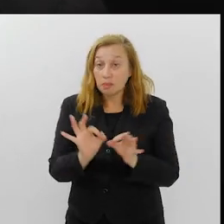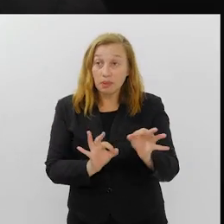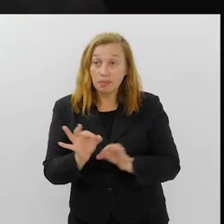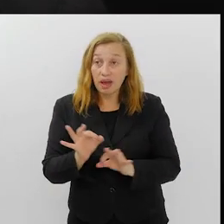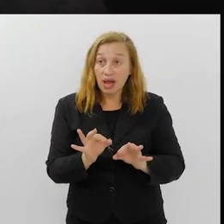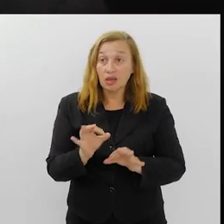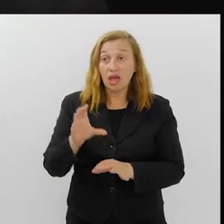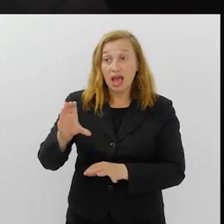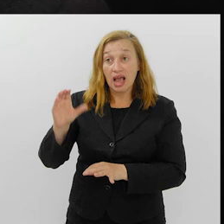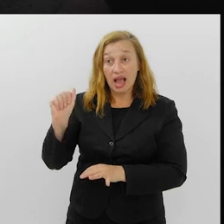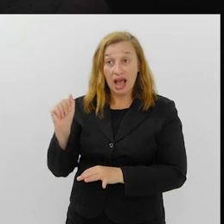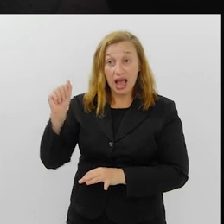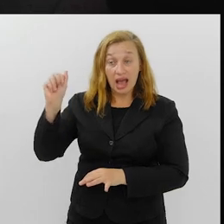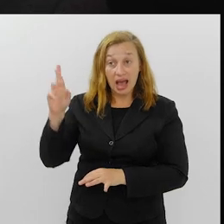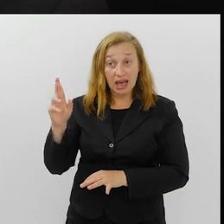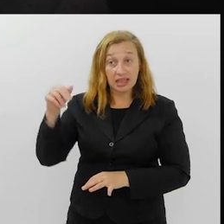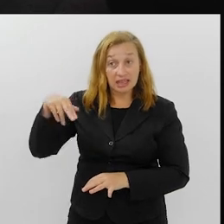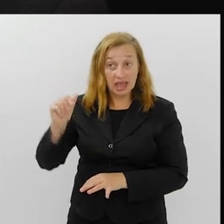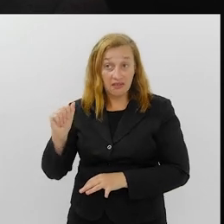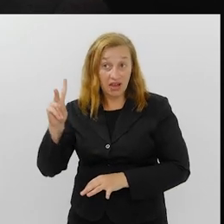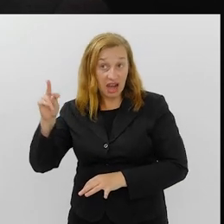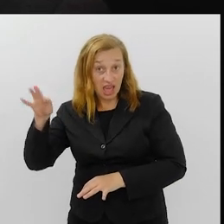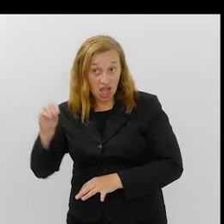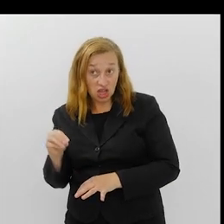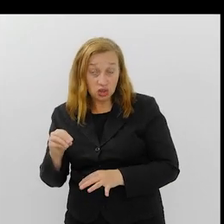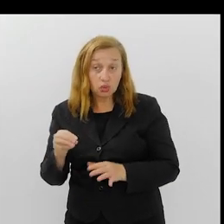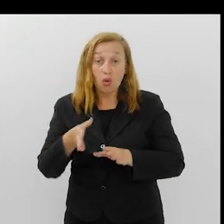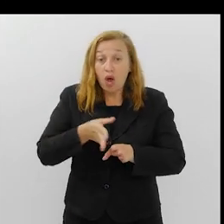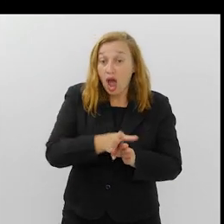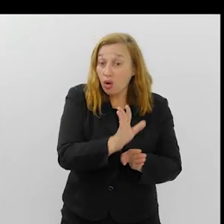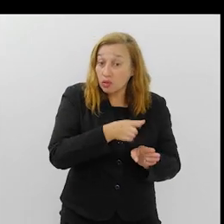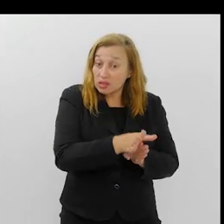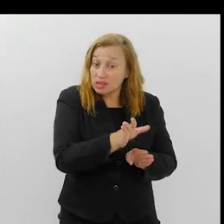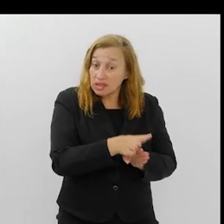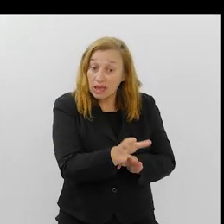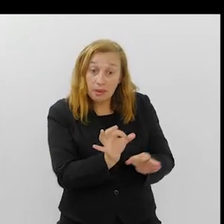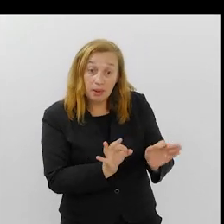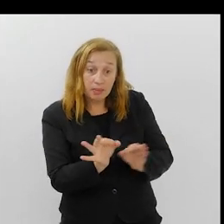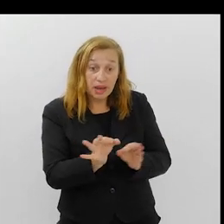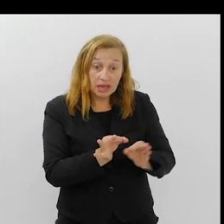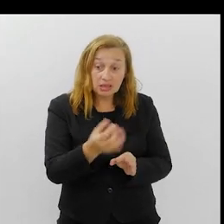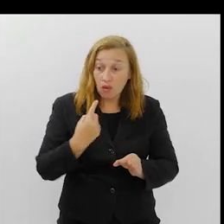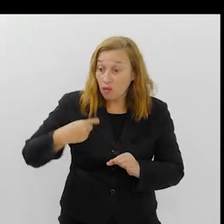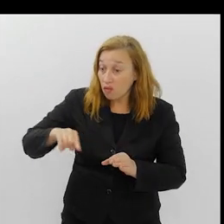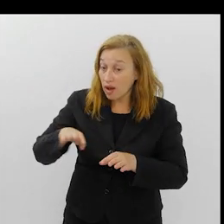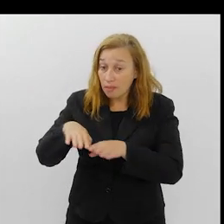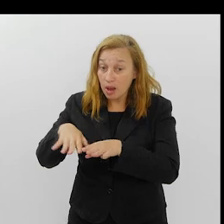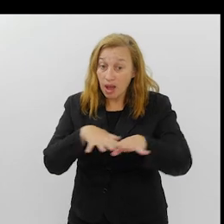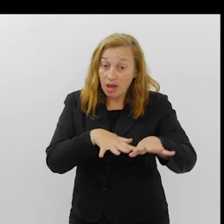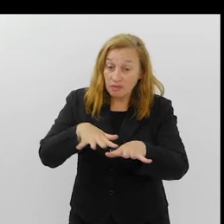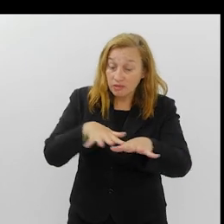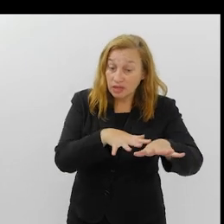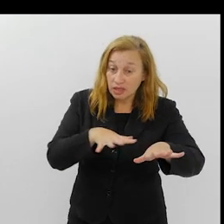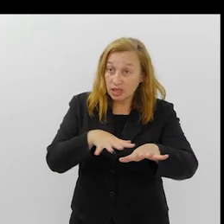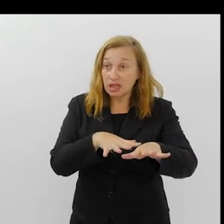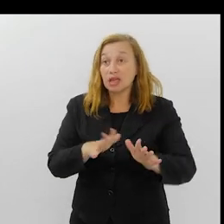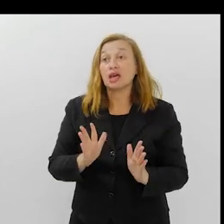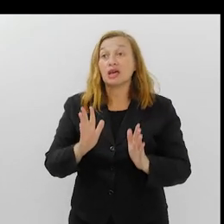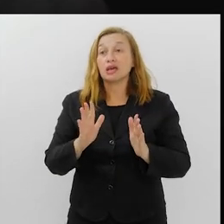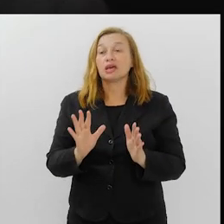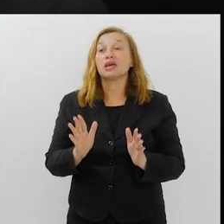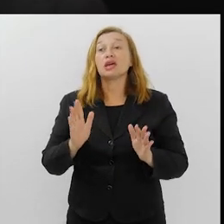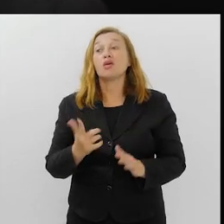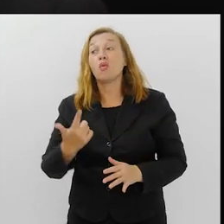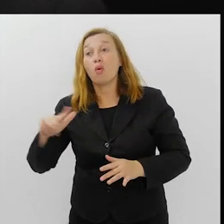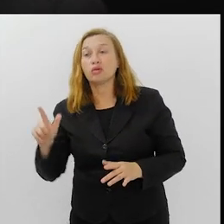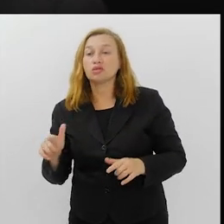carnavalesco. E você ainda participa da montagem, orienta a montagem, leva para a avenida, ajuda a montar. E agora você